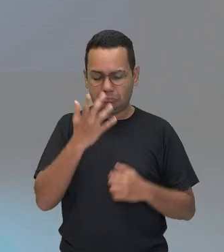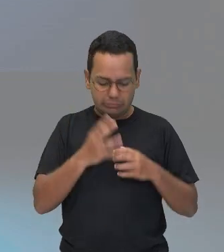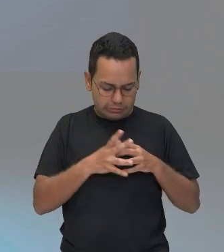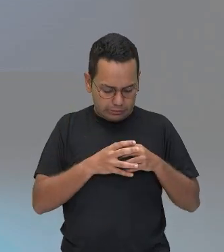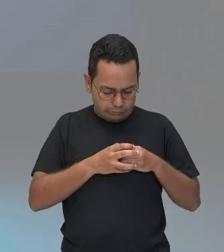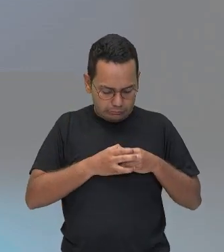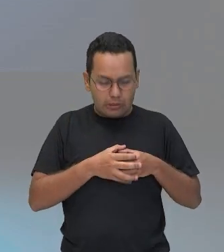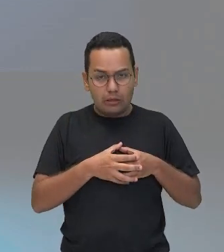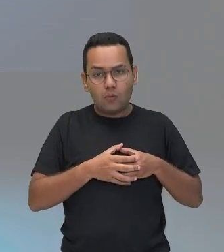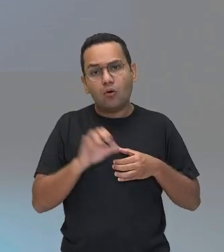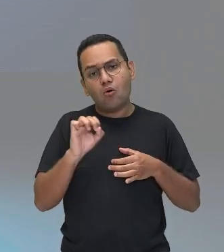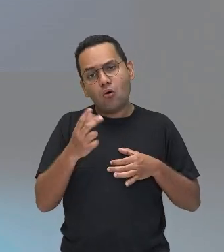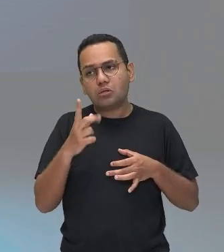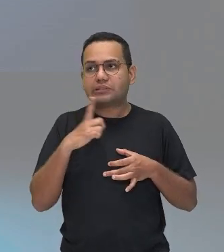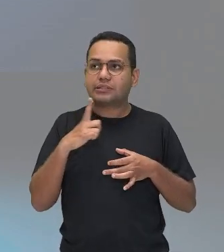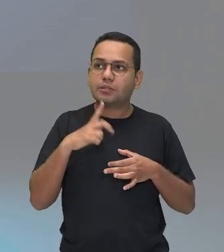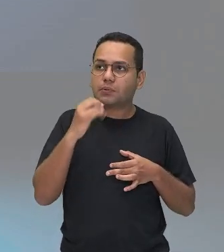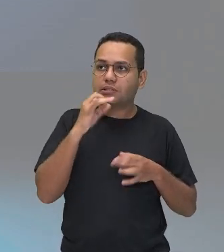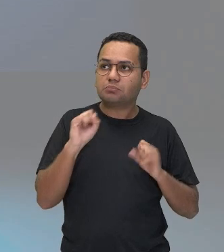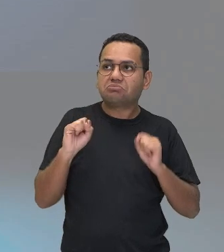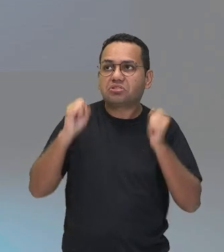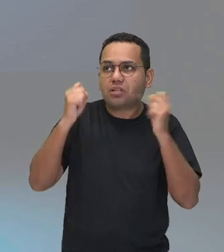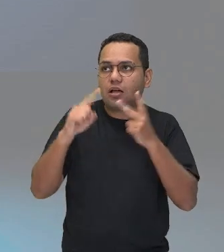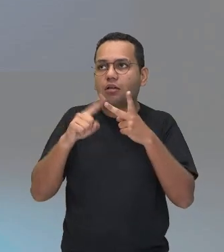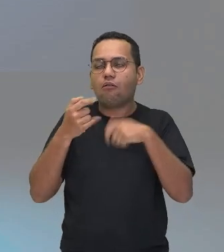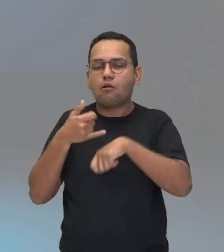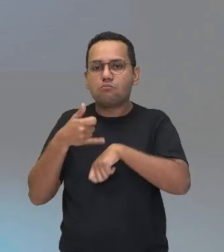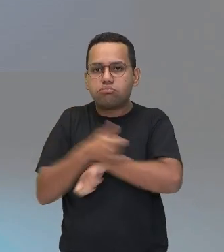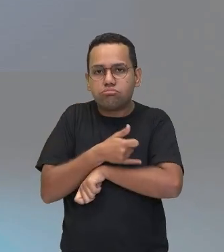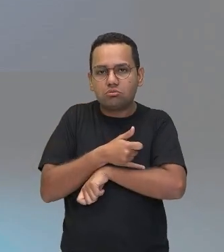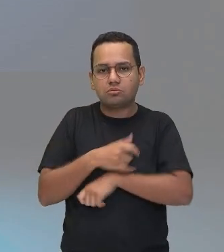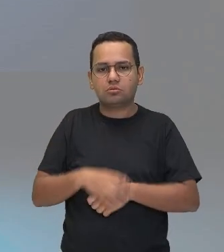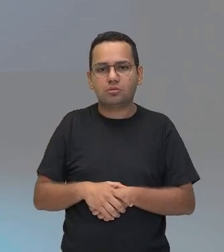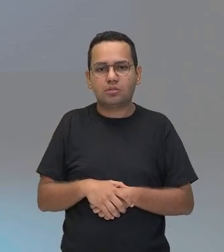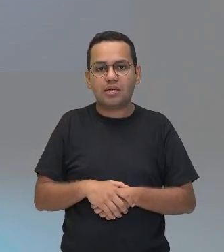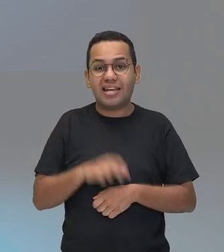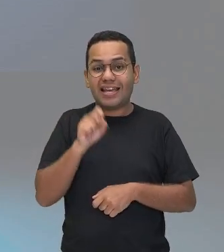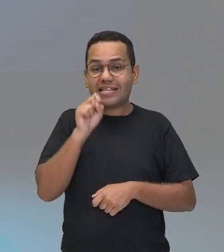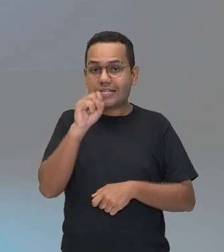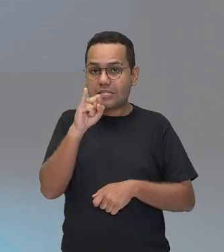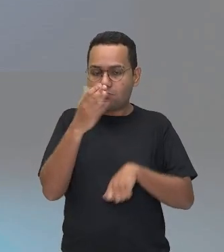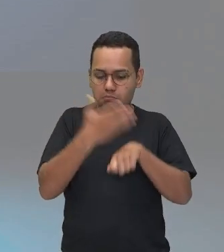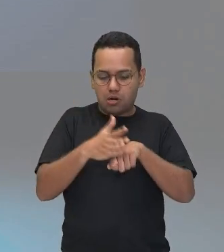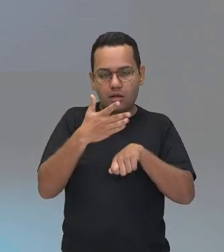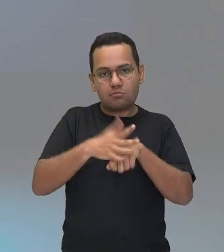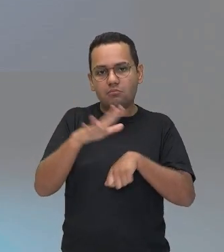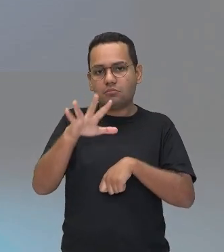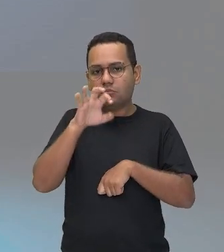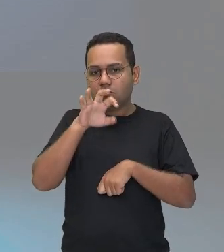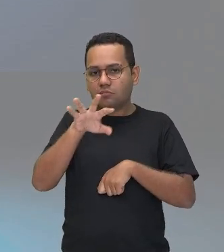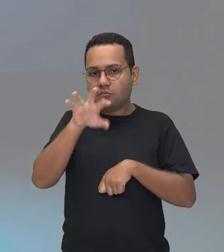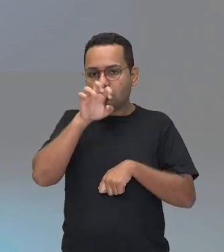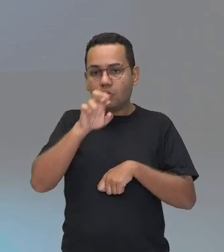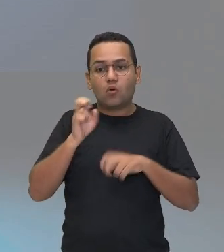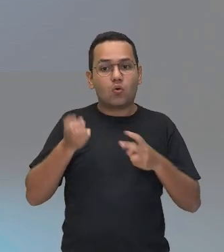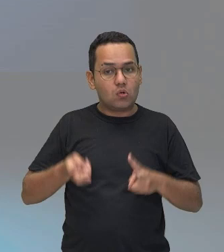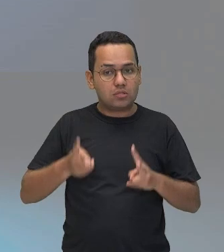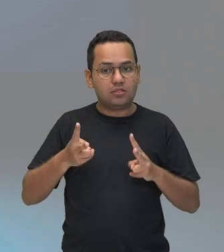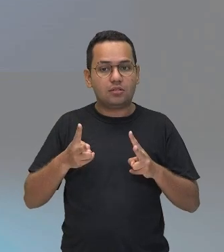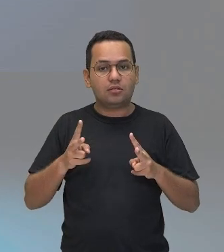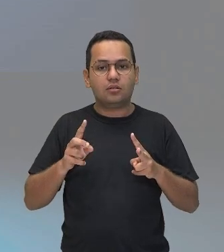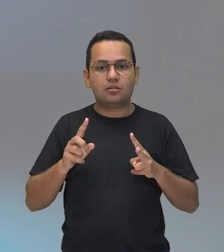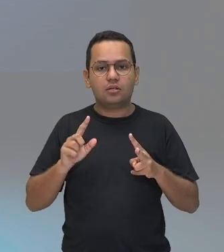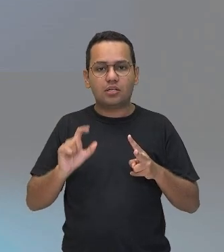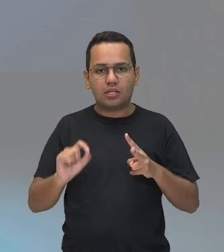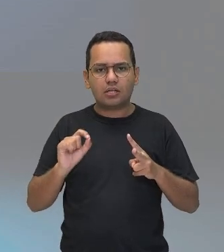do nível de estresse, ou por causa do acúmulo de gordura nas artérias, quando você começa a fazer atividade aeróbica, constantemente, né? E